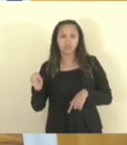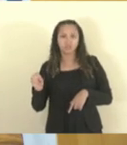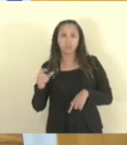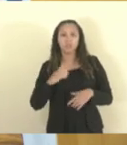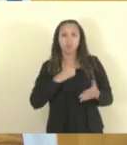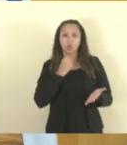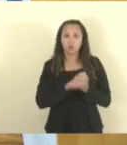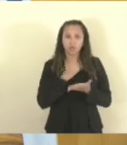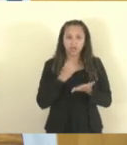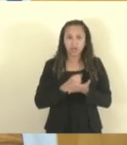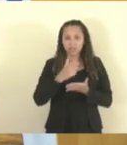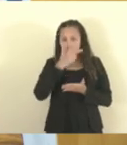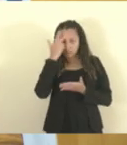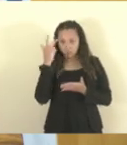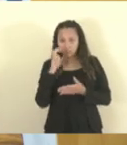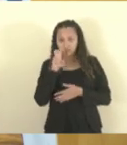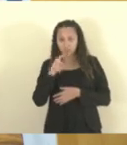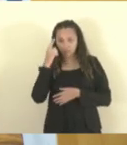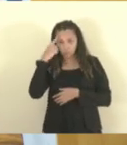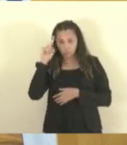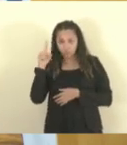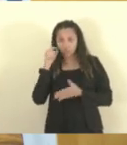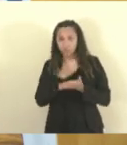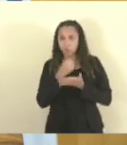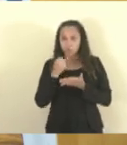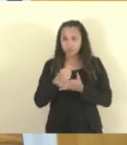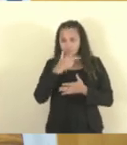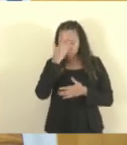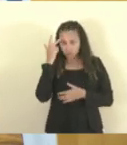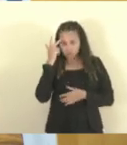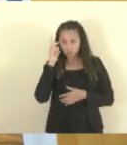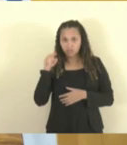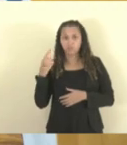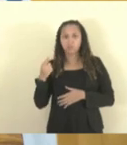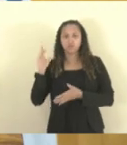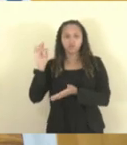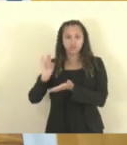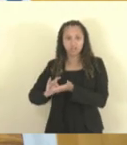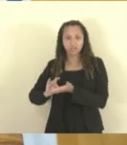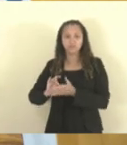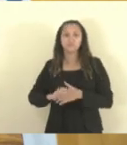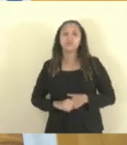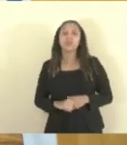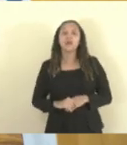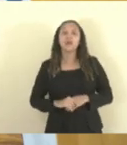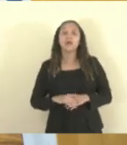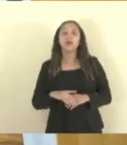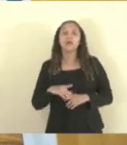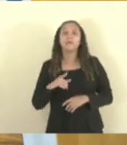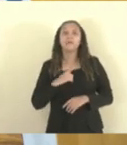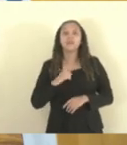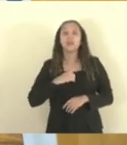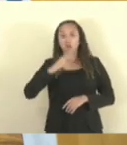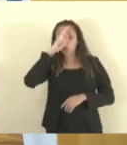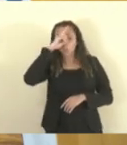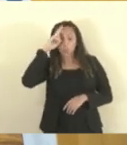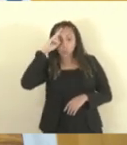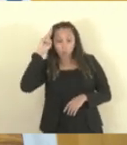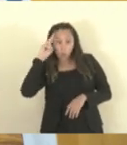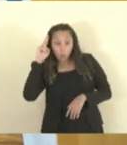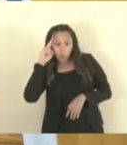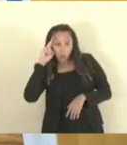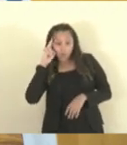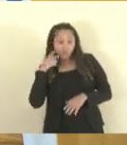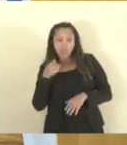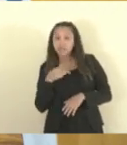durante o evento, cinco dias de evento e alguns vão oficializar depois contratadas, mas ali o movimento Uber que não para de chegar na